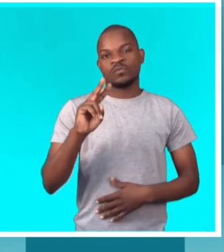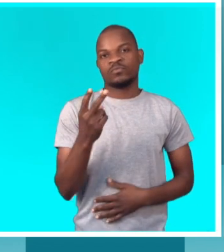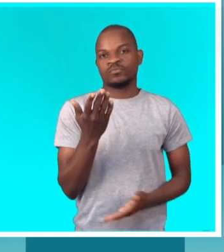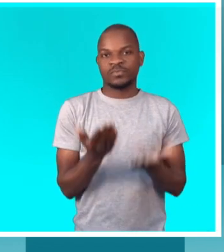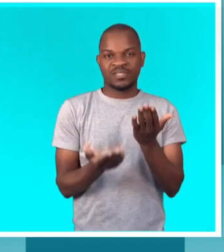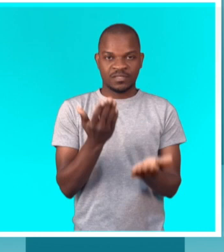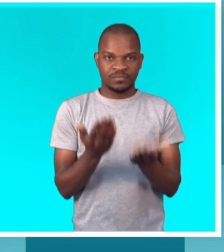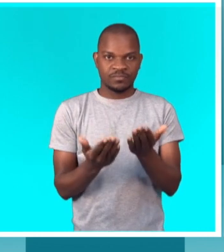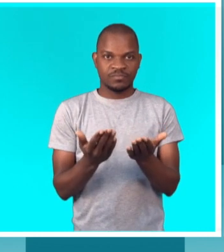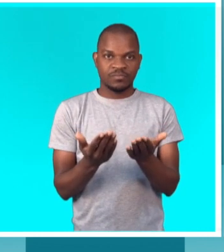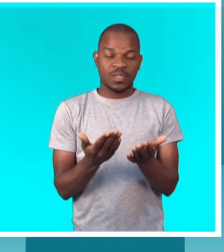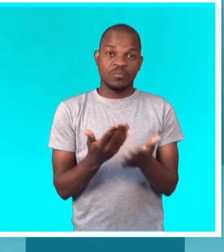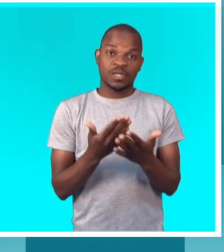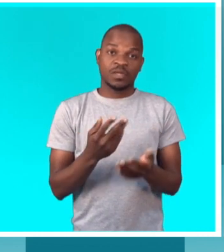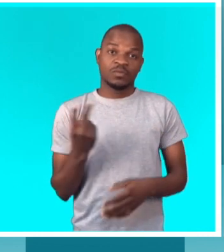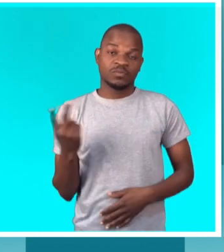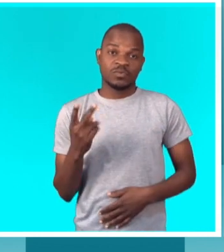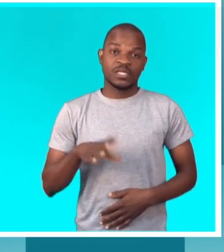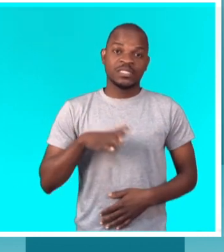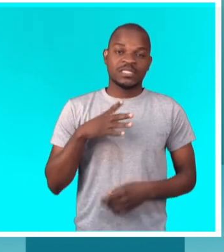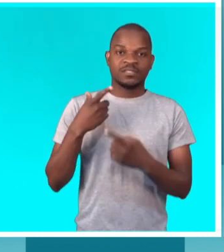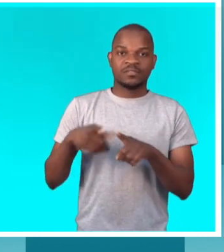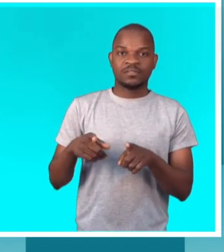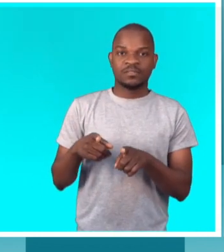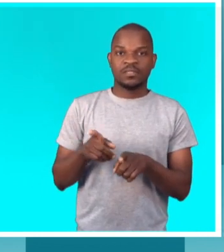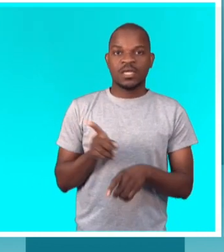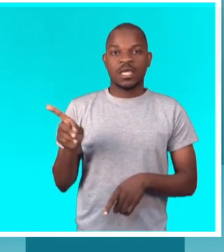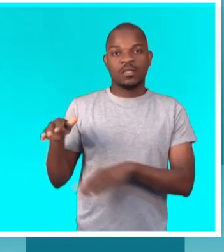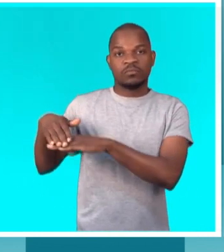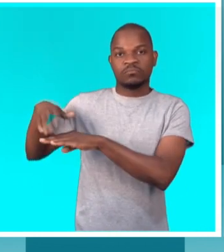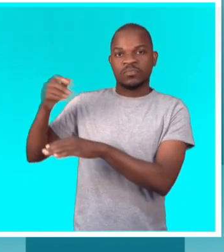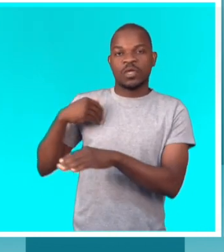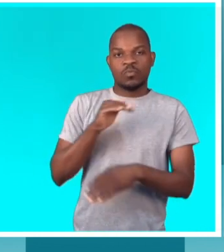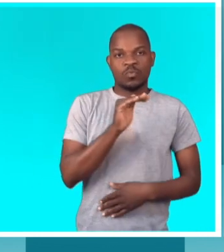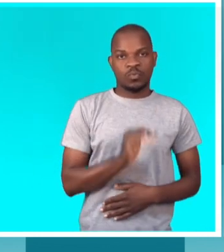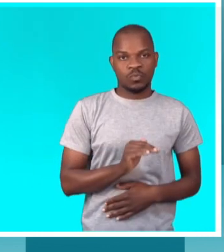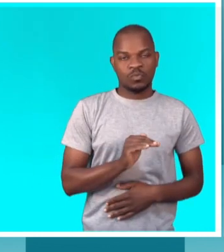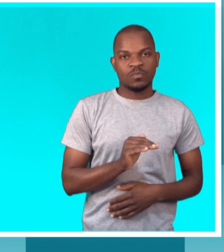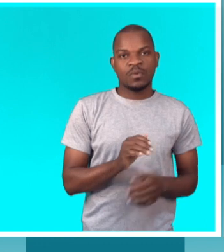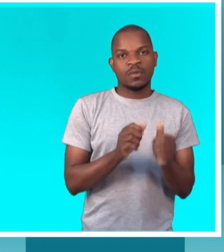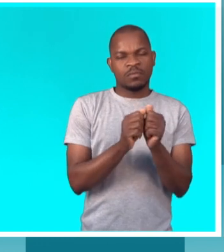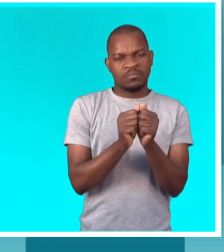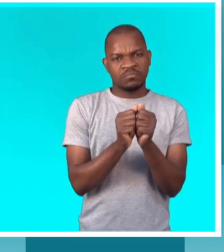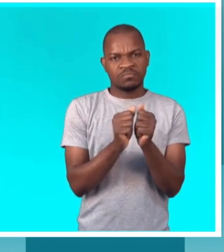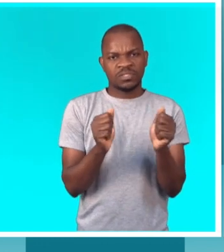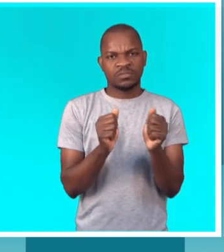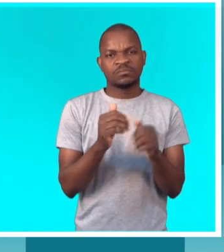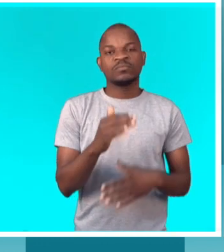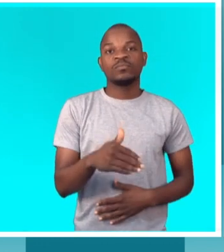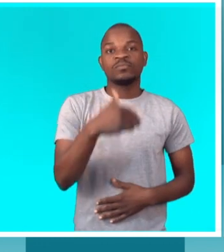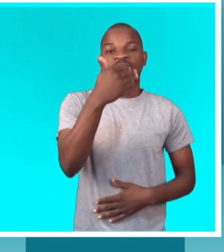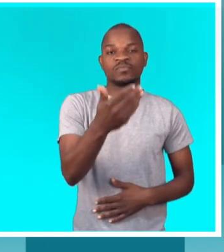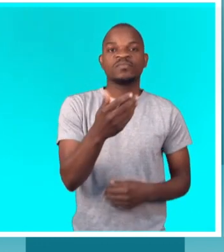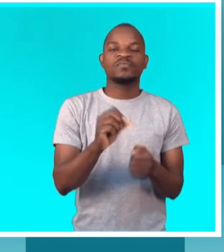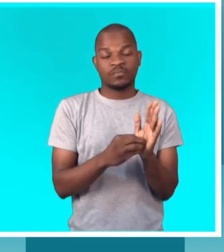cortar. Bem, somos de idades um pouco diferentes, ela é um pouco acima e eu um pouco abaixo, mas é, o próximo